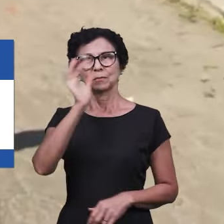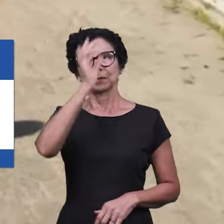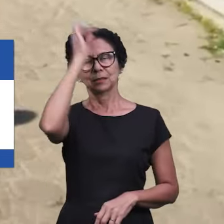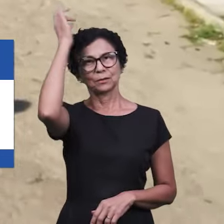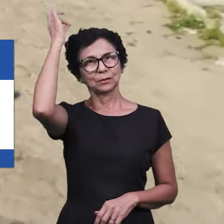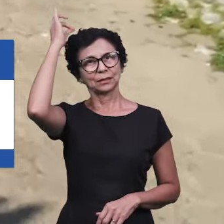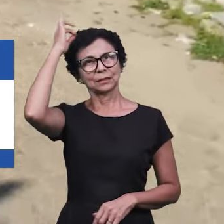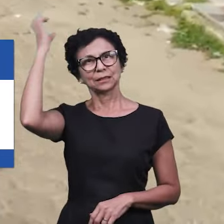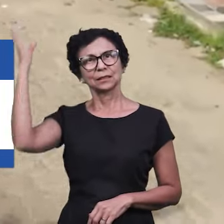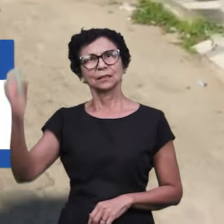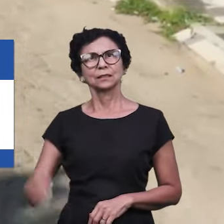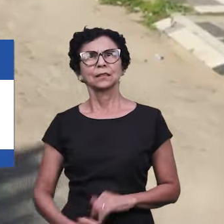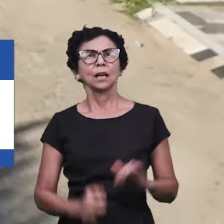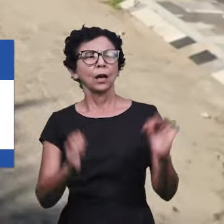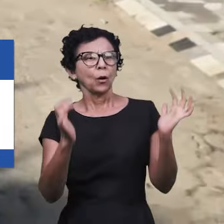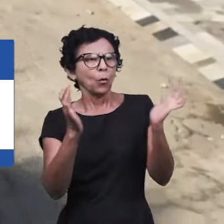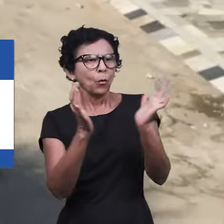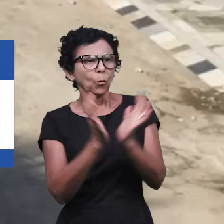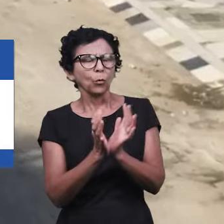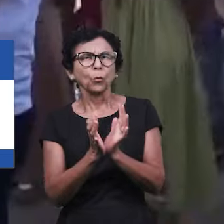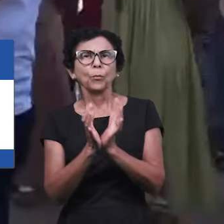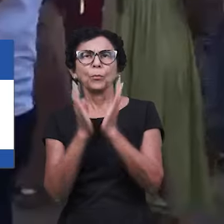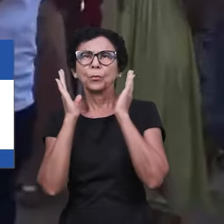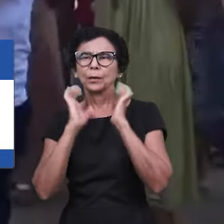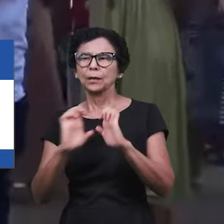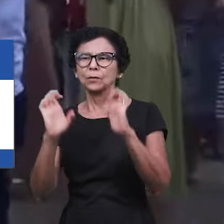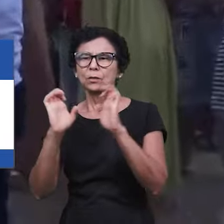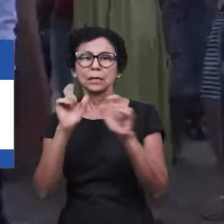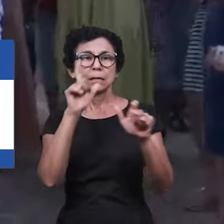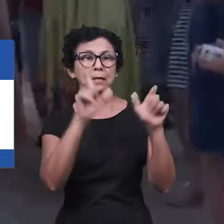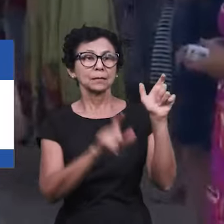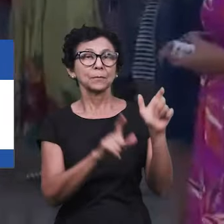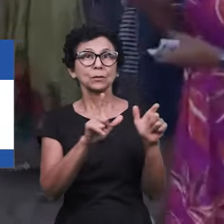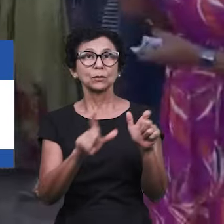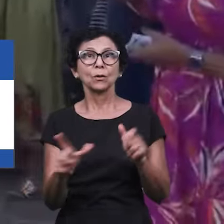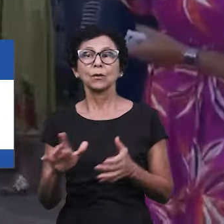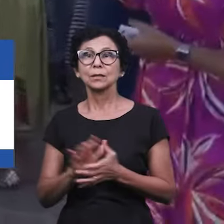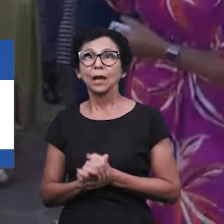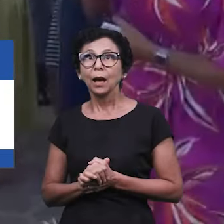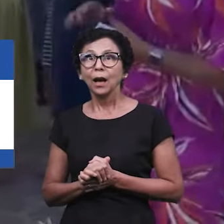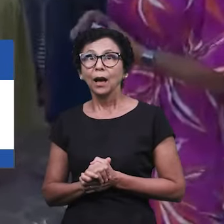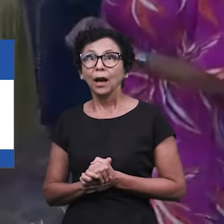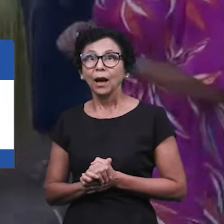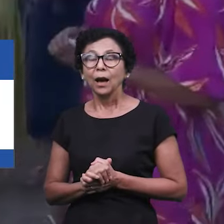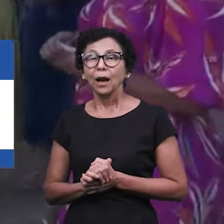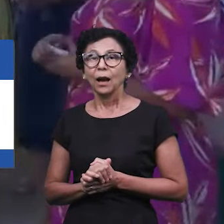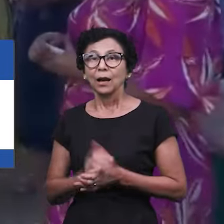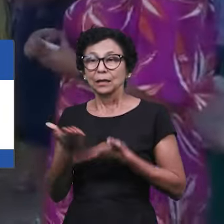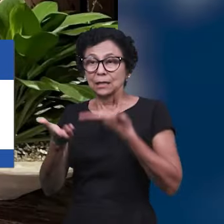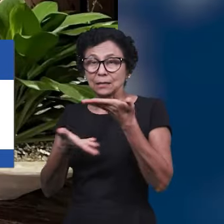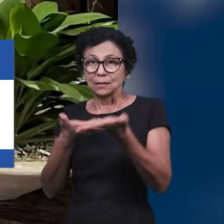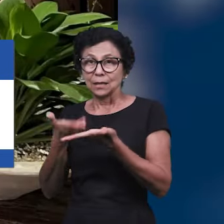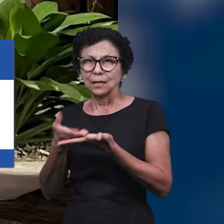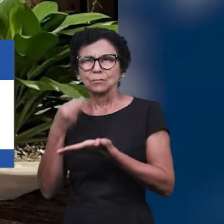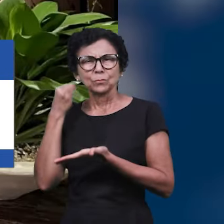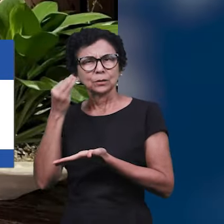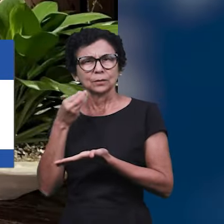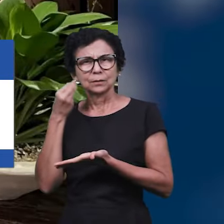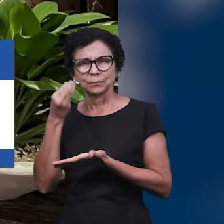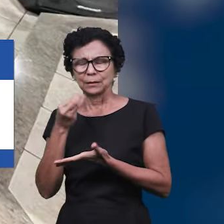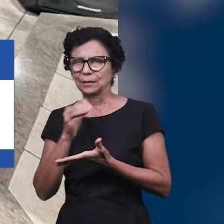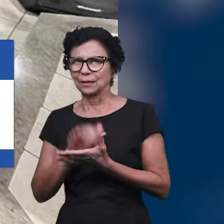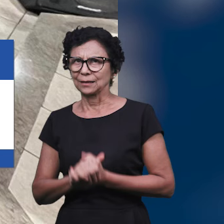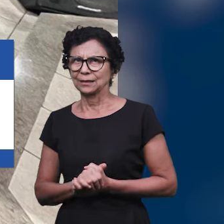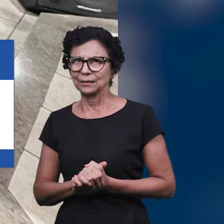Tanto o grupo quanto as pessoas que receberam a assistência vivenciaram grandes experiências. Durante o culto à noite, conduzido pelos jovens, os